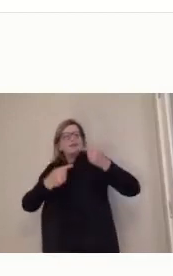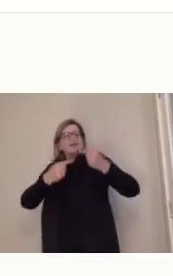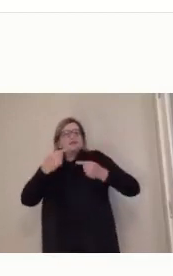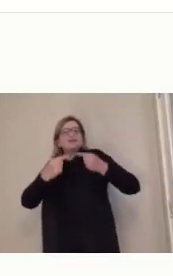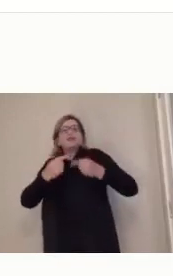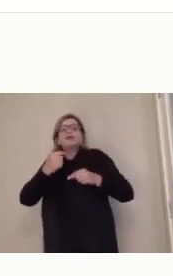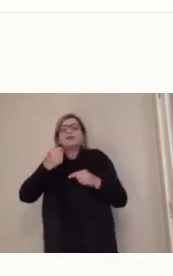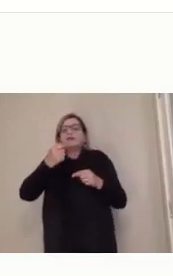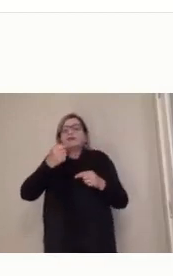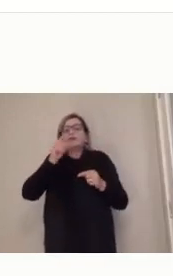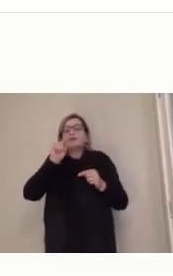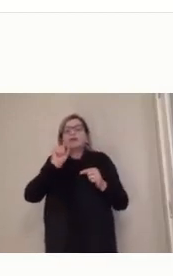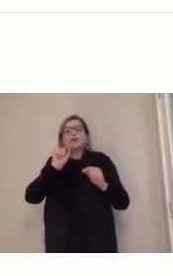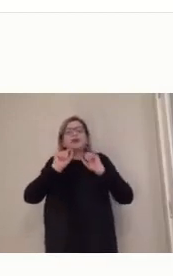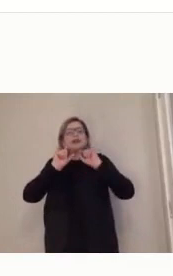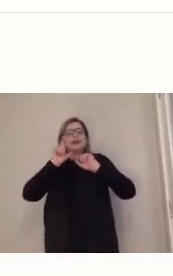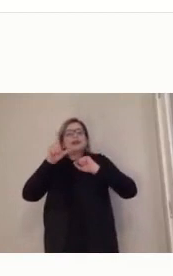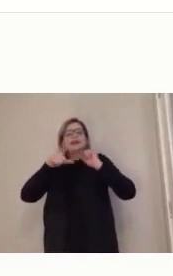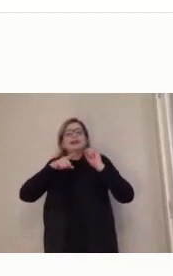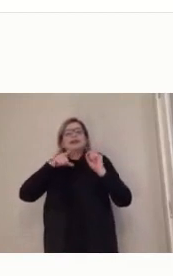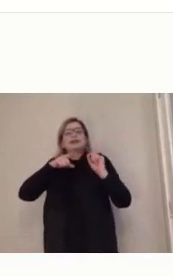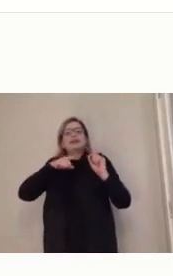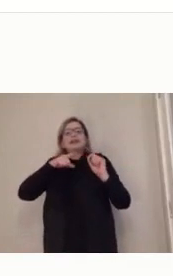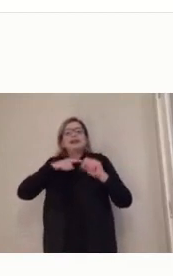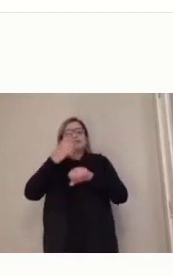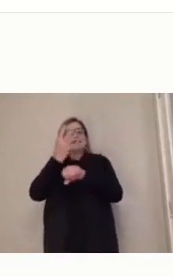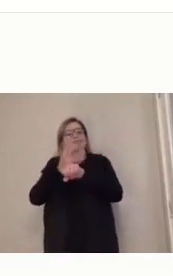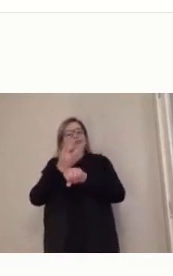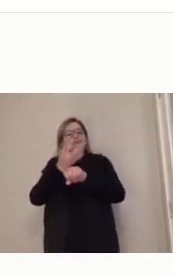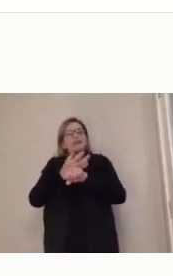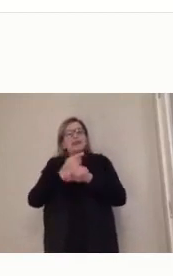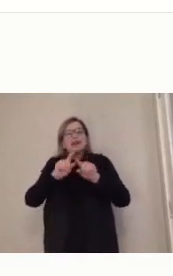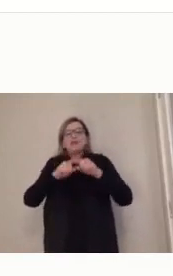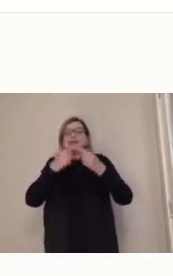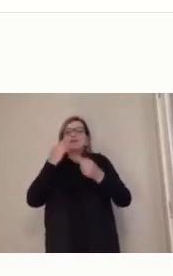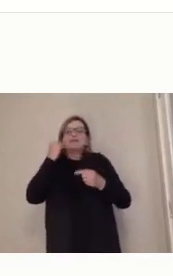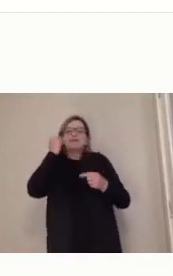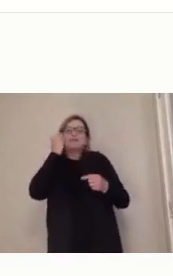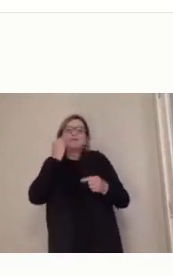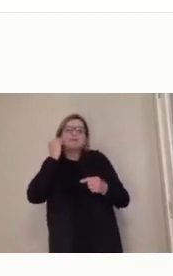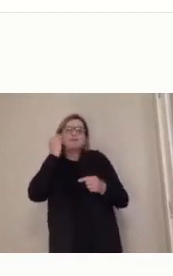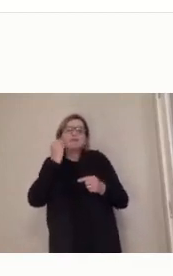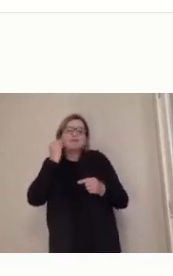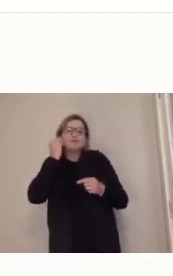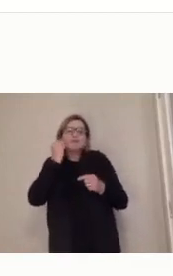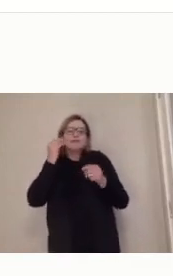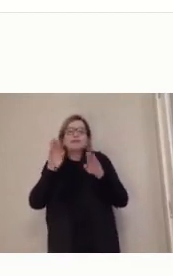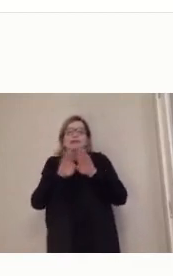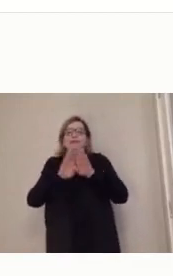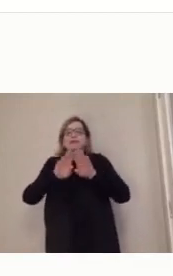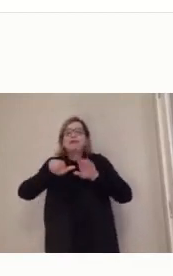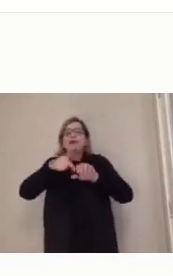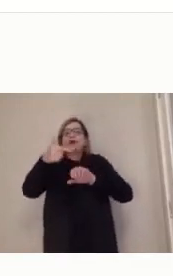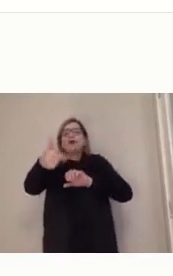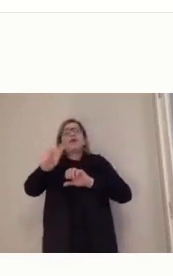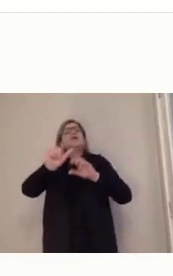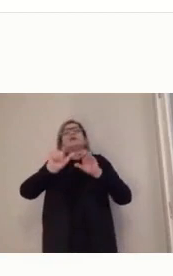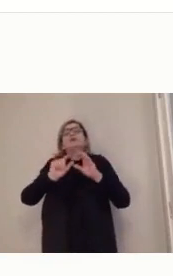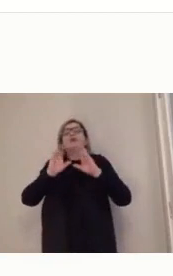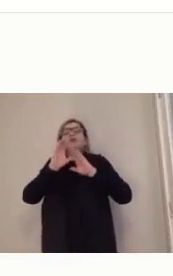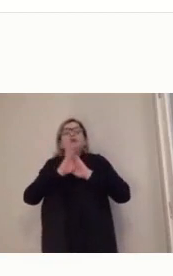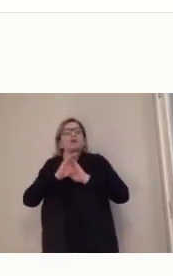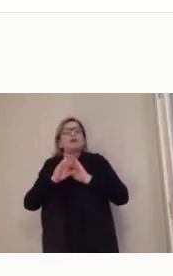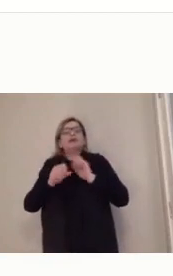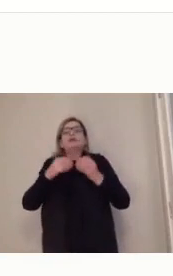está proposto na disciplina, mas tentar avançar um pouco mais em alguns conceitos, tá? O chat está